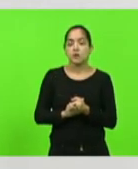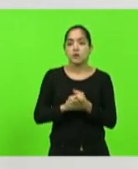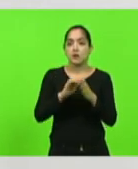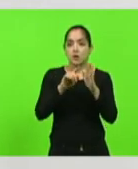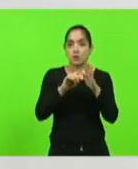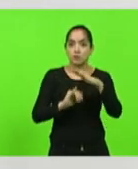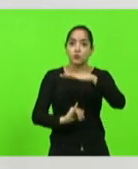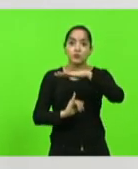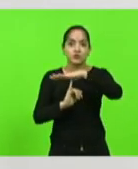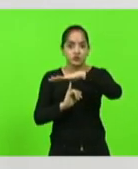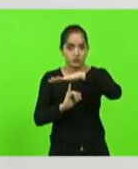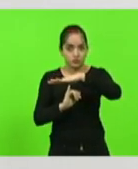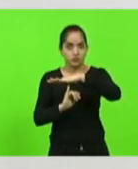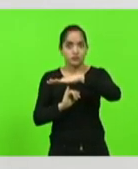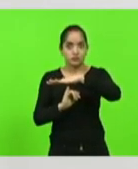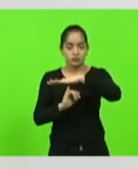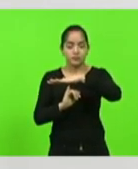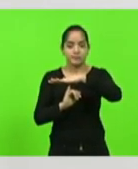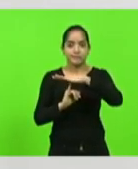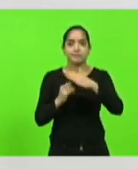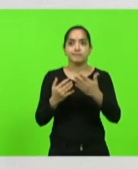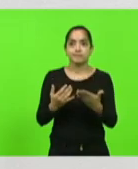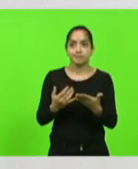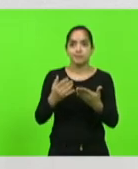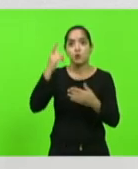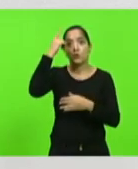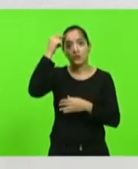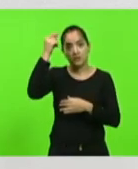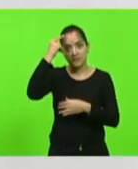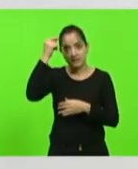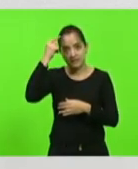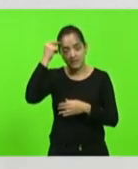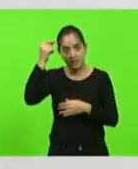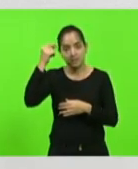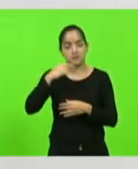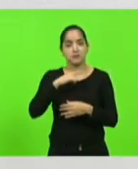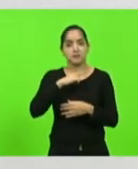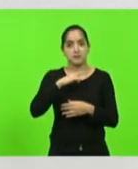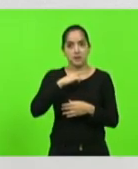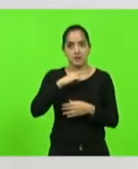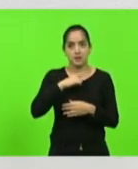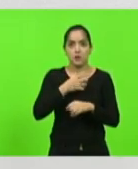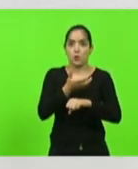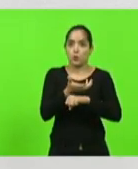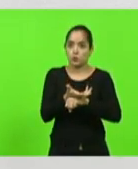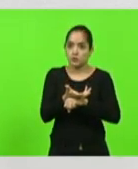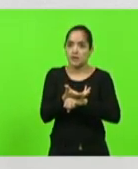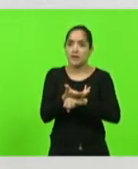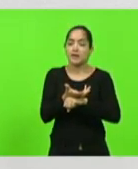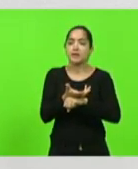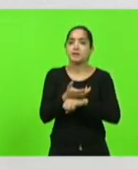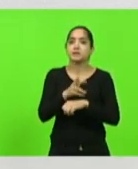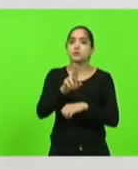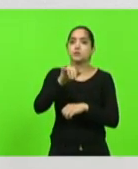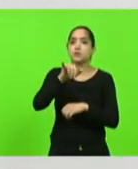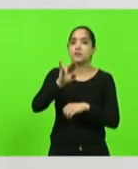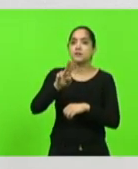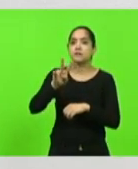Educação conta com universidades como Aldesc como a Univir entre outras